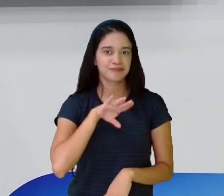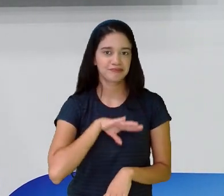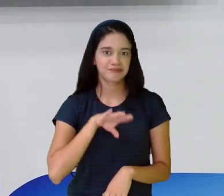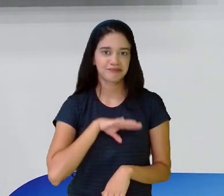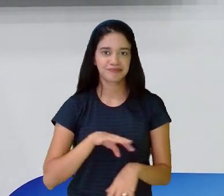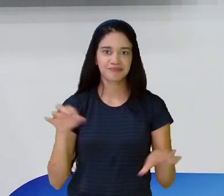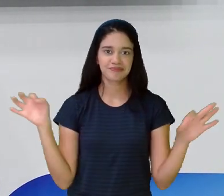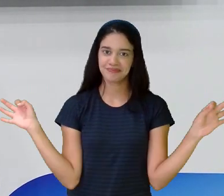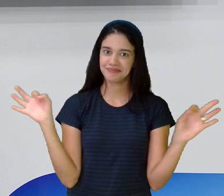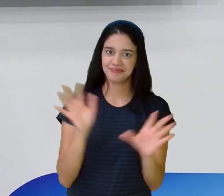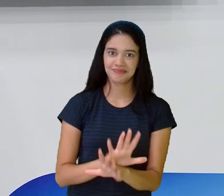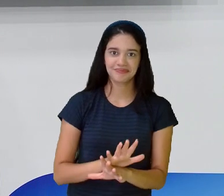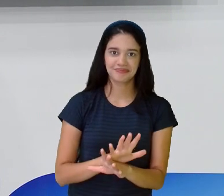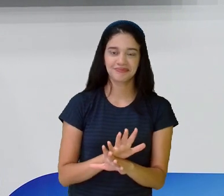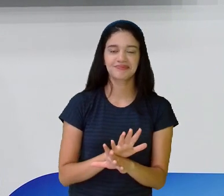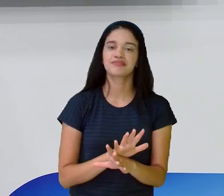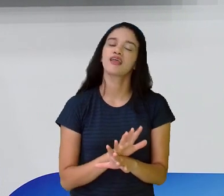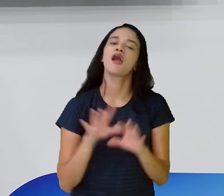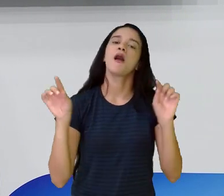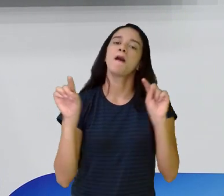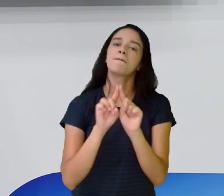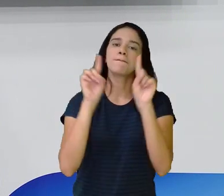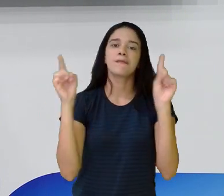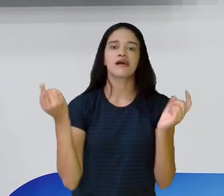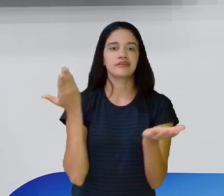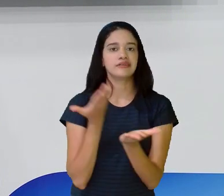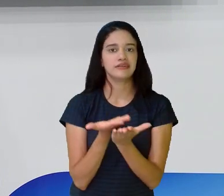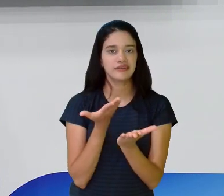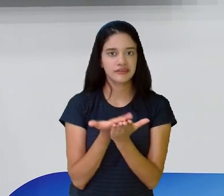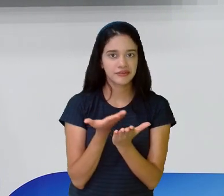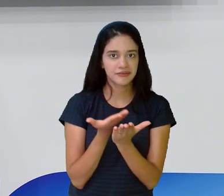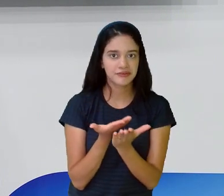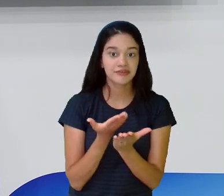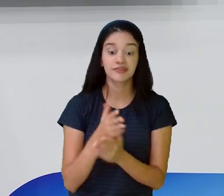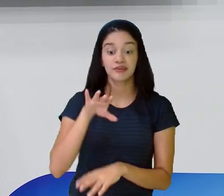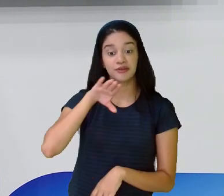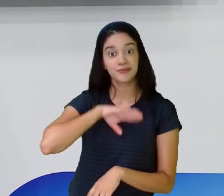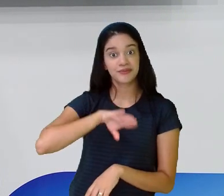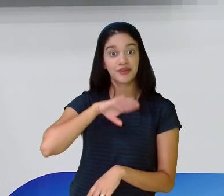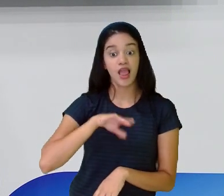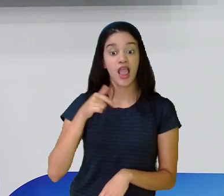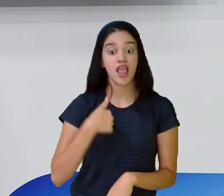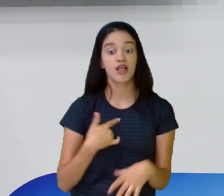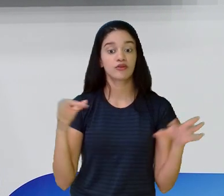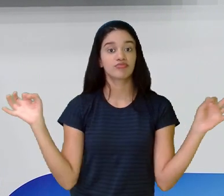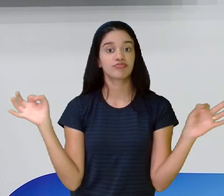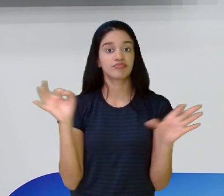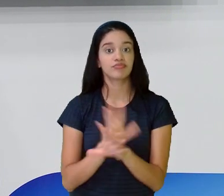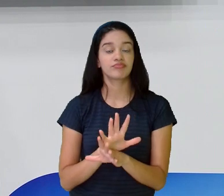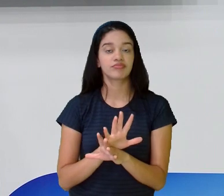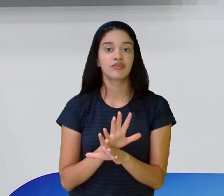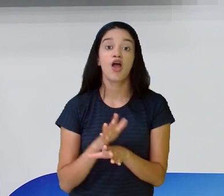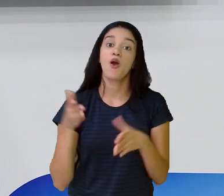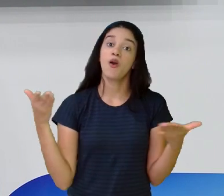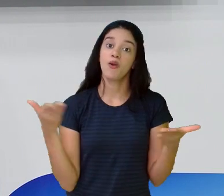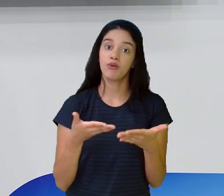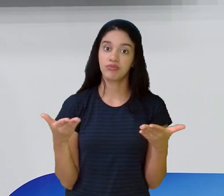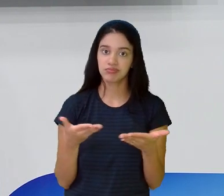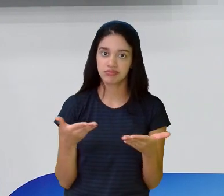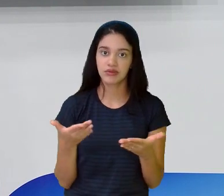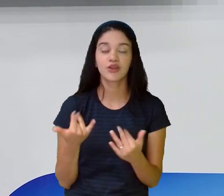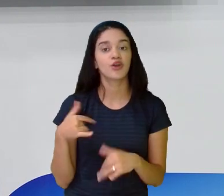vai ficando por aqui. Mas a aula de língua portuguesa, eu que estou encerrando aqui a nossa aula por hoje.